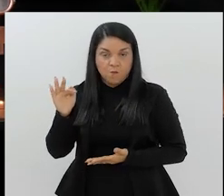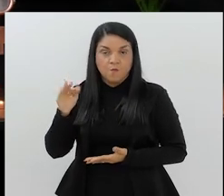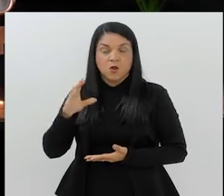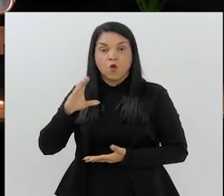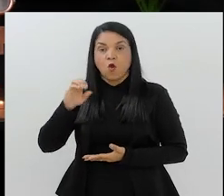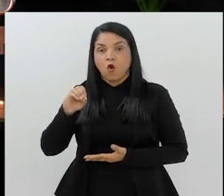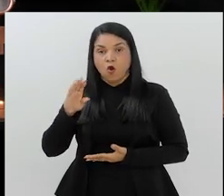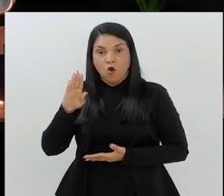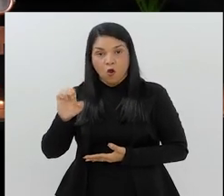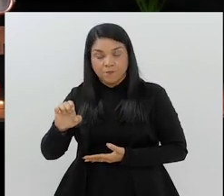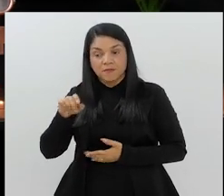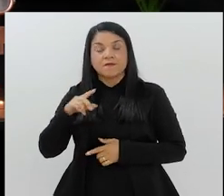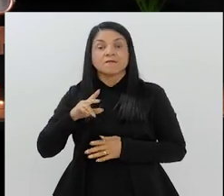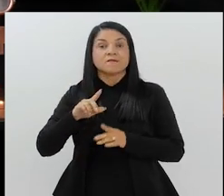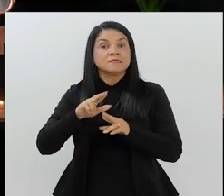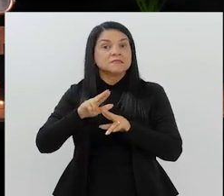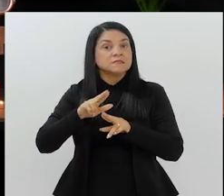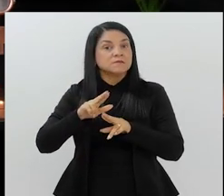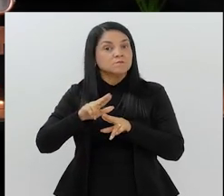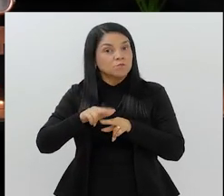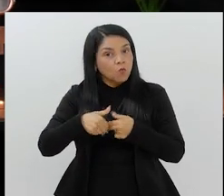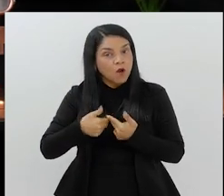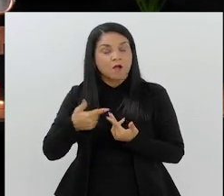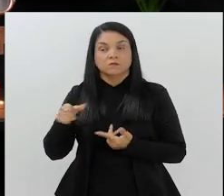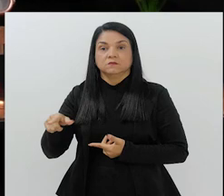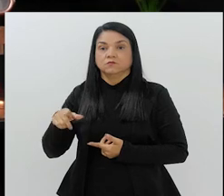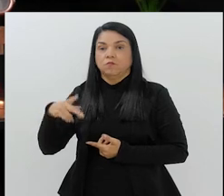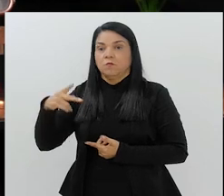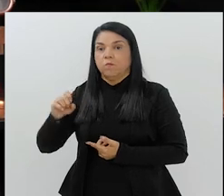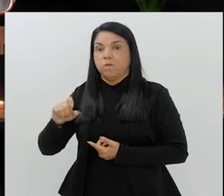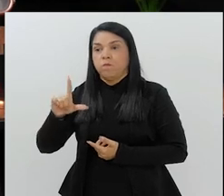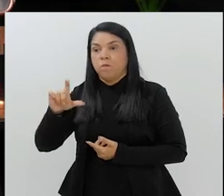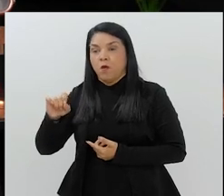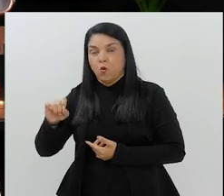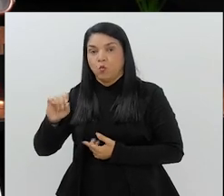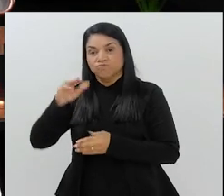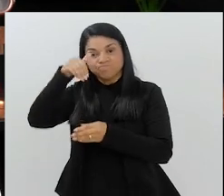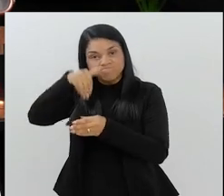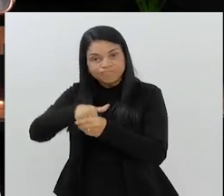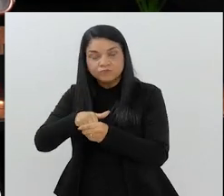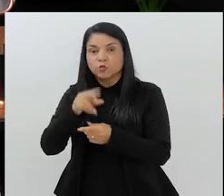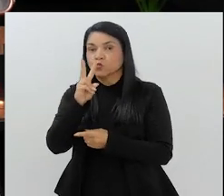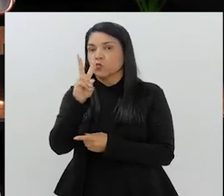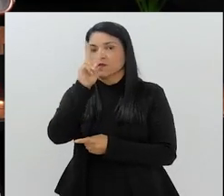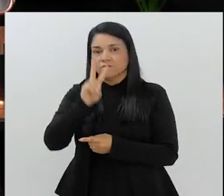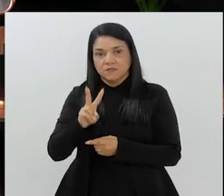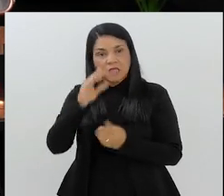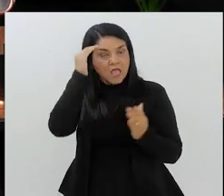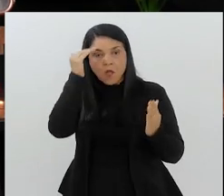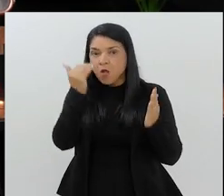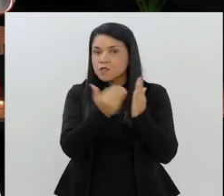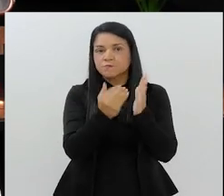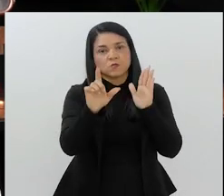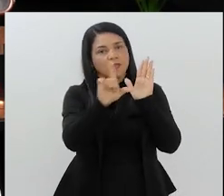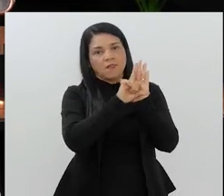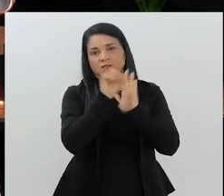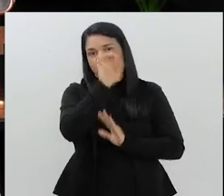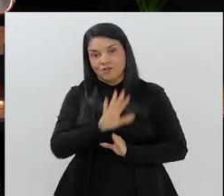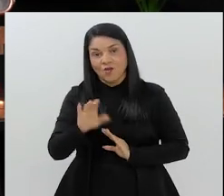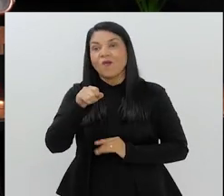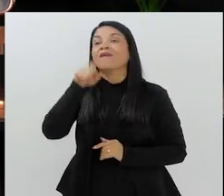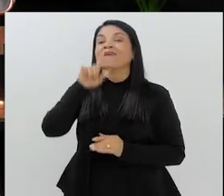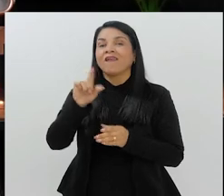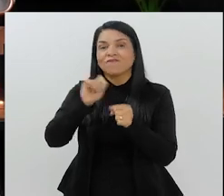para o Comitê Olímpico Brasileiro, caso o Paulo Vanderlei fosse reeleito. Porque ele estaria desrespeitando a lei